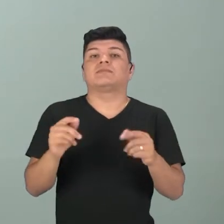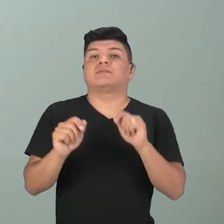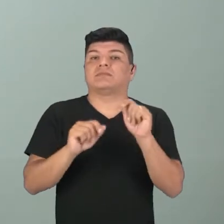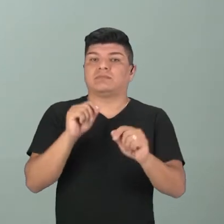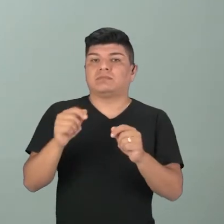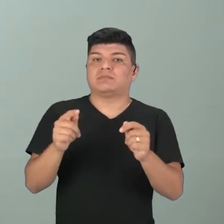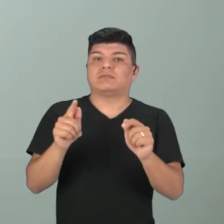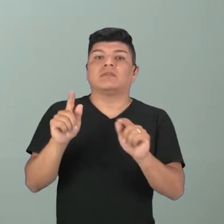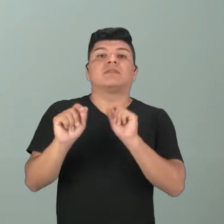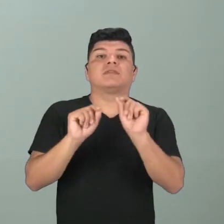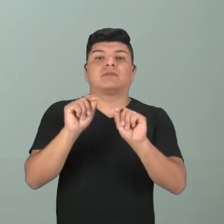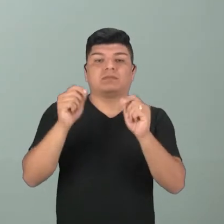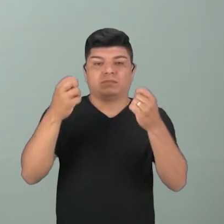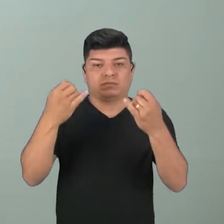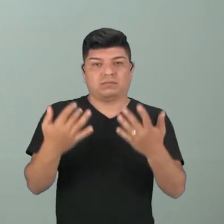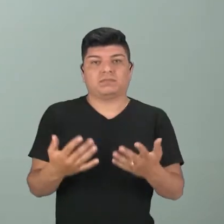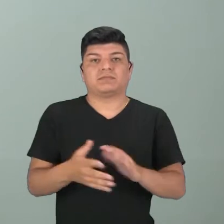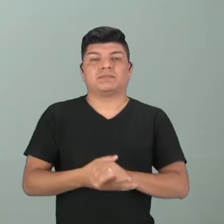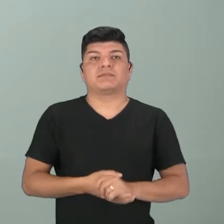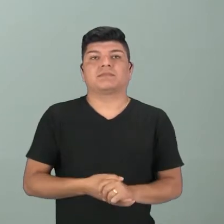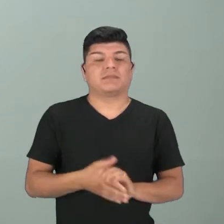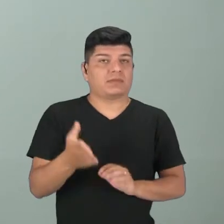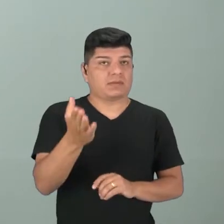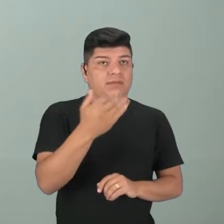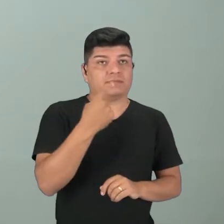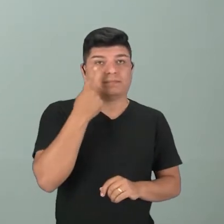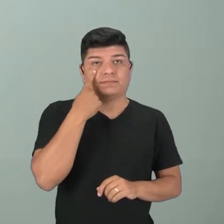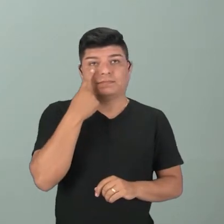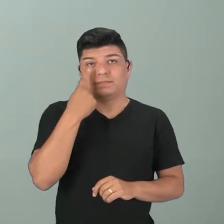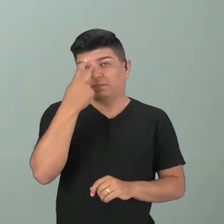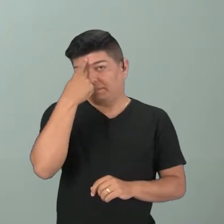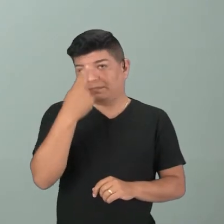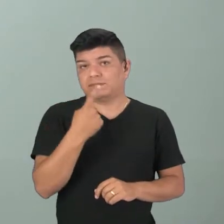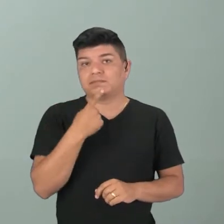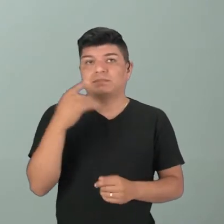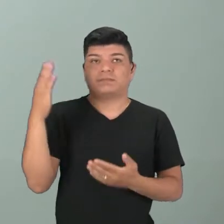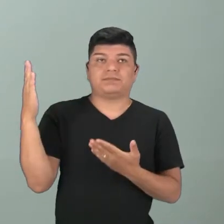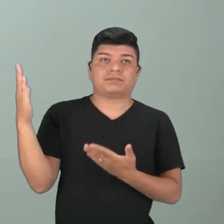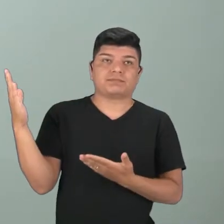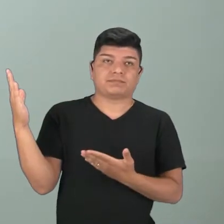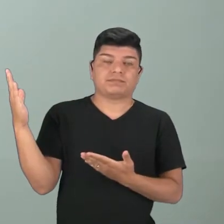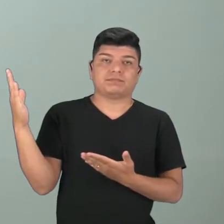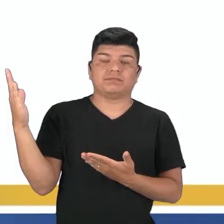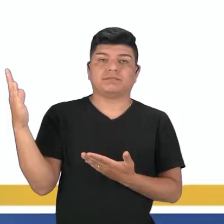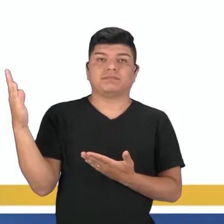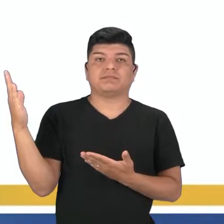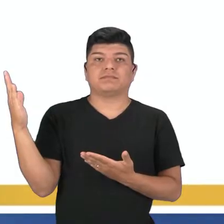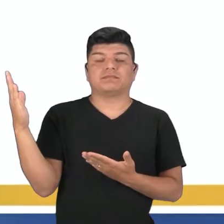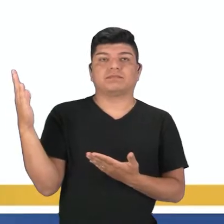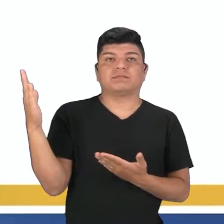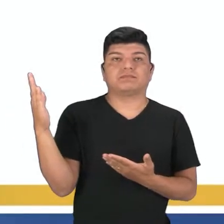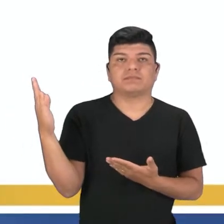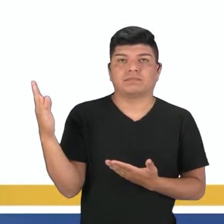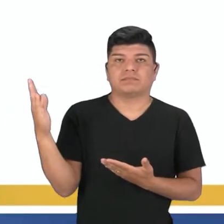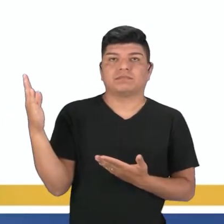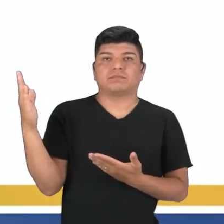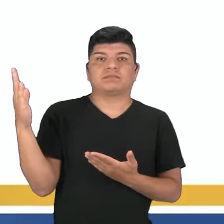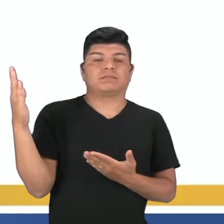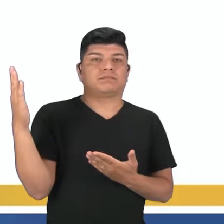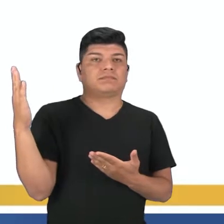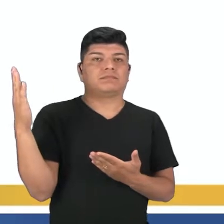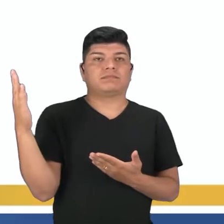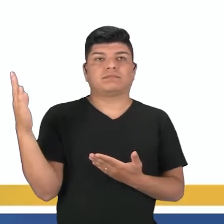essa questão, sobre o past continuous. Então vamos lá? Observem a imagem aí, ó. He was eating dinner